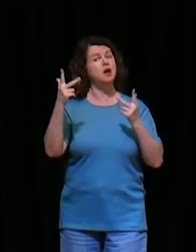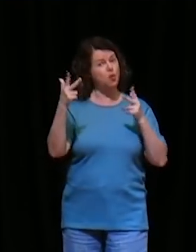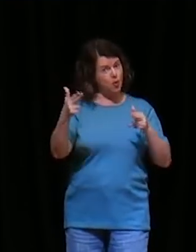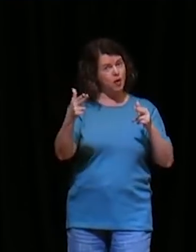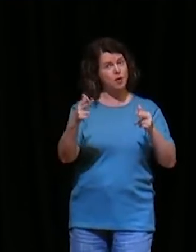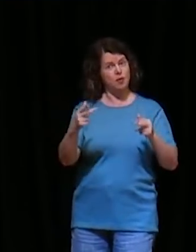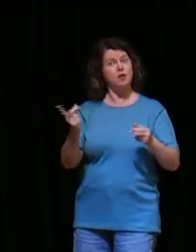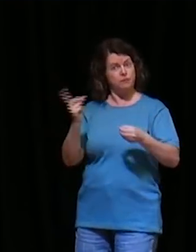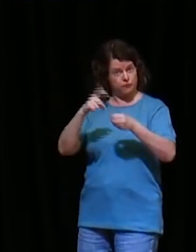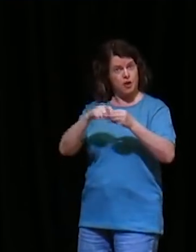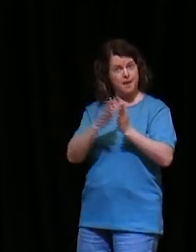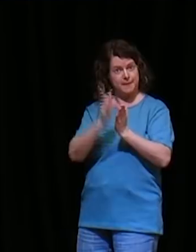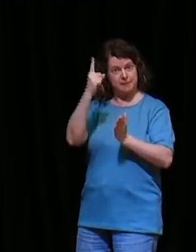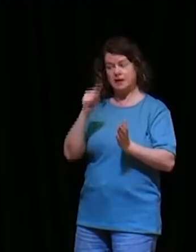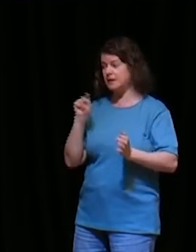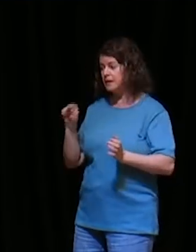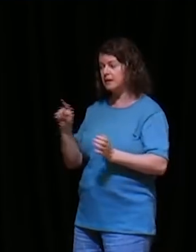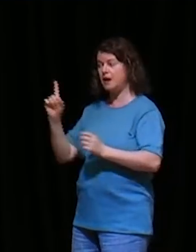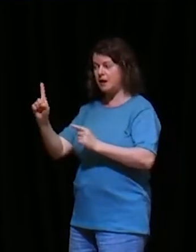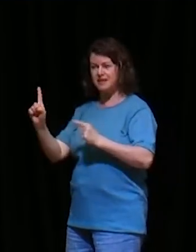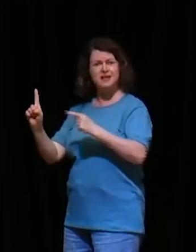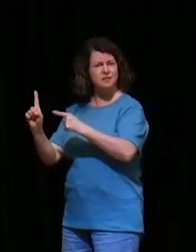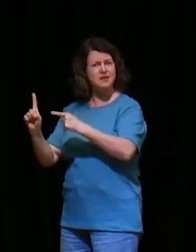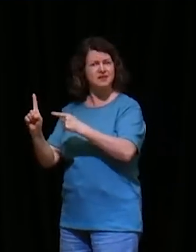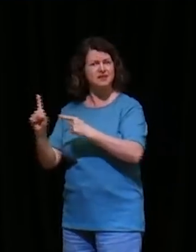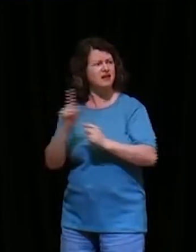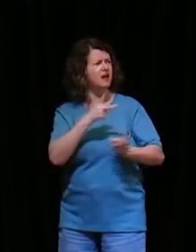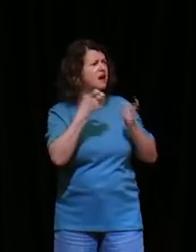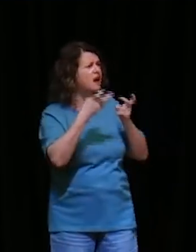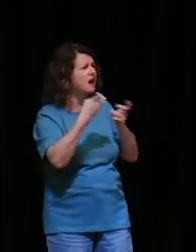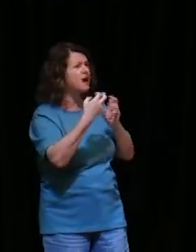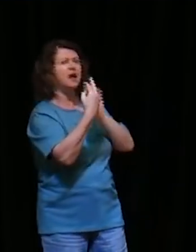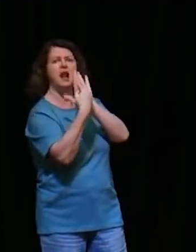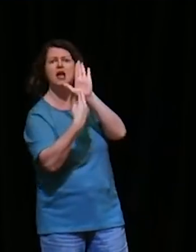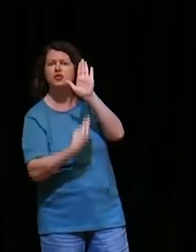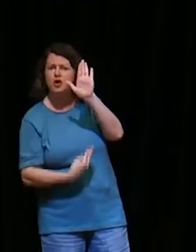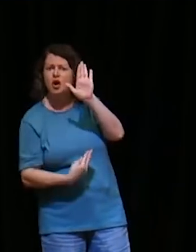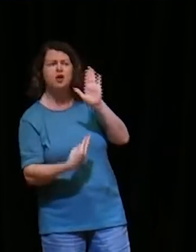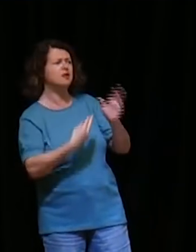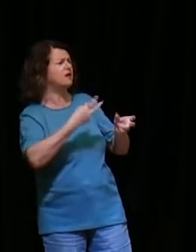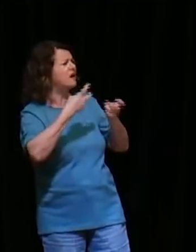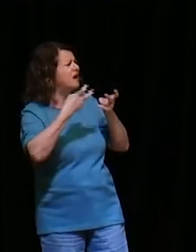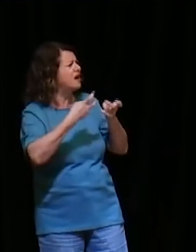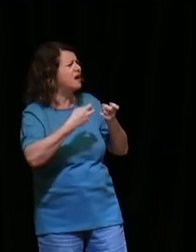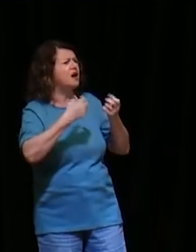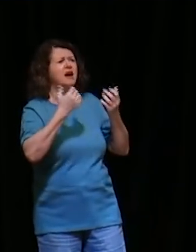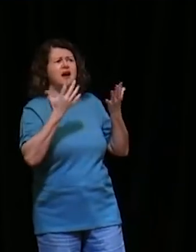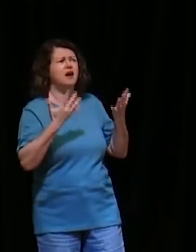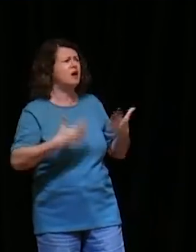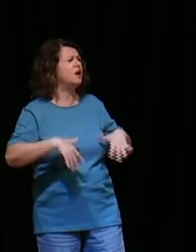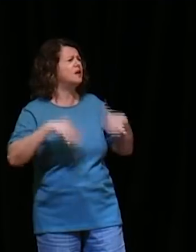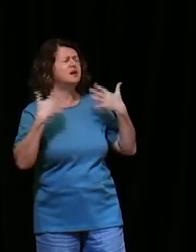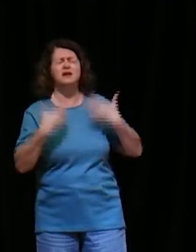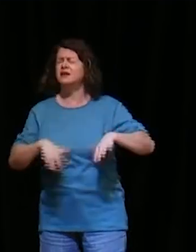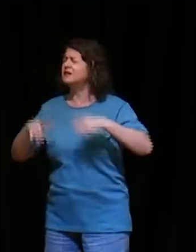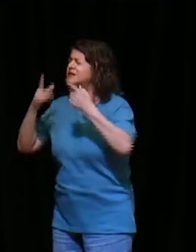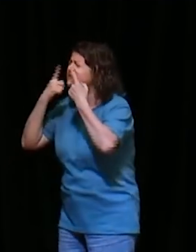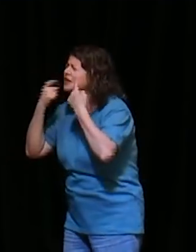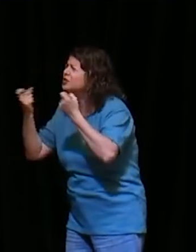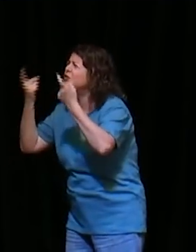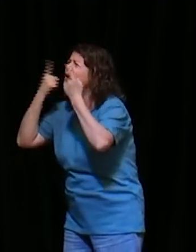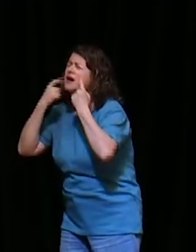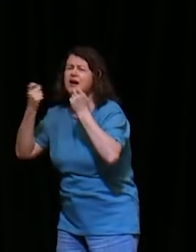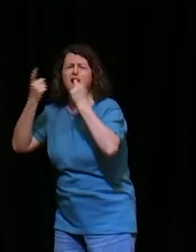assenta, lamenta, chora, mas ele ora e jejua ao Deus dos céus. Não haverá